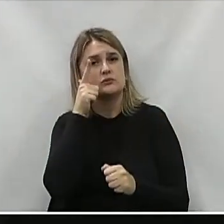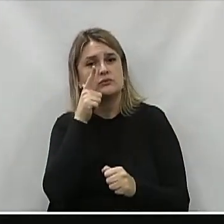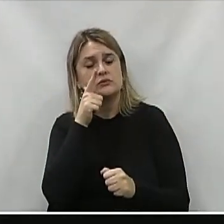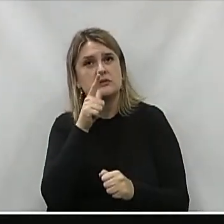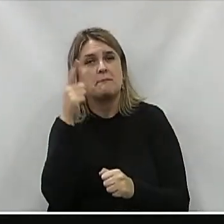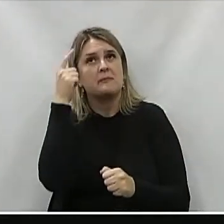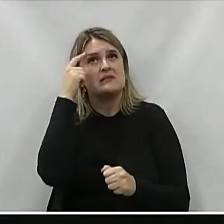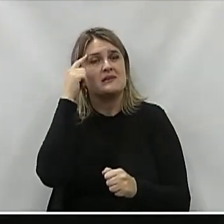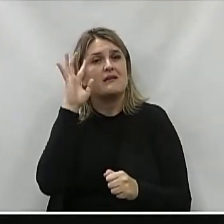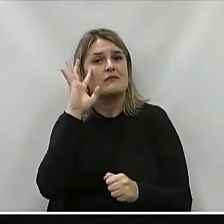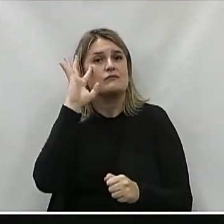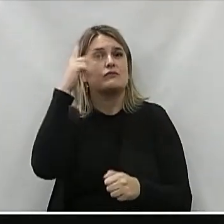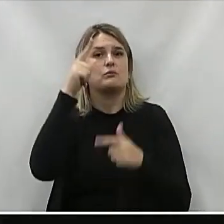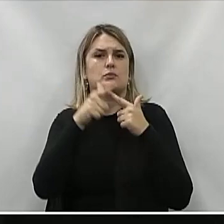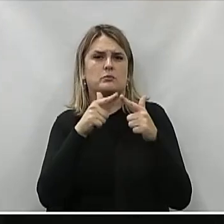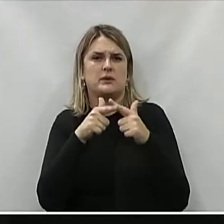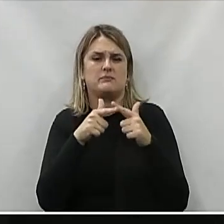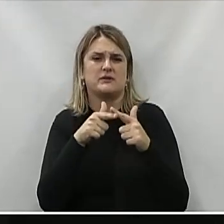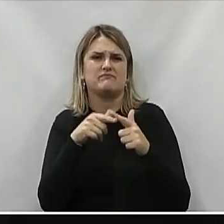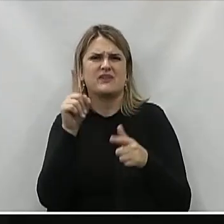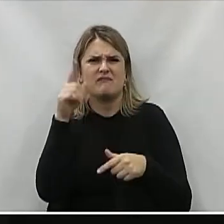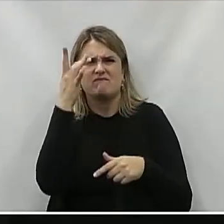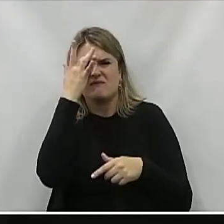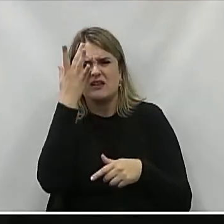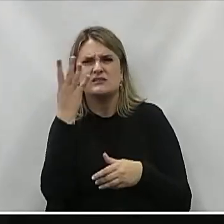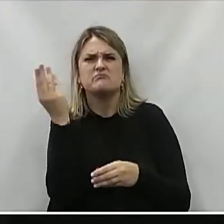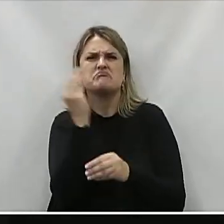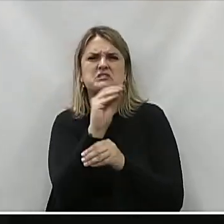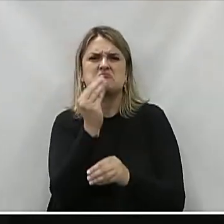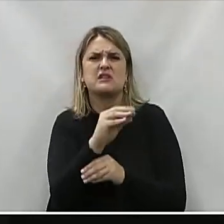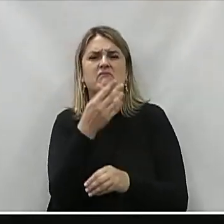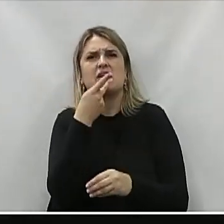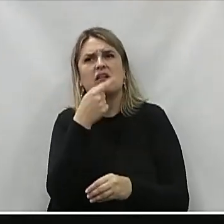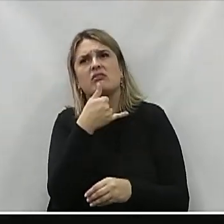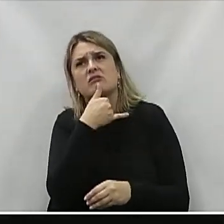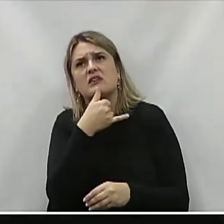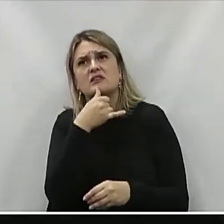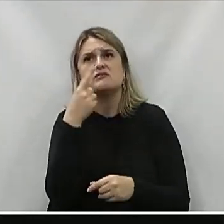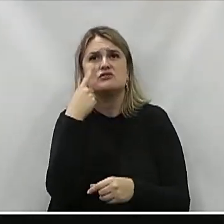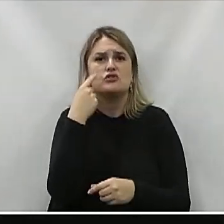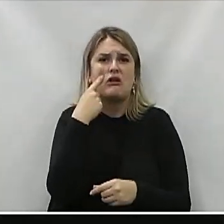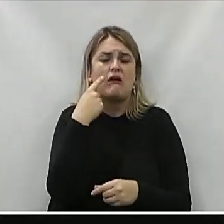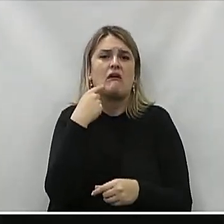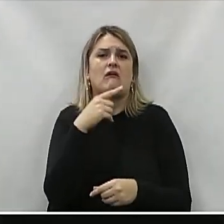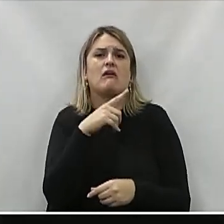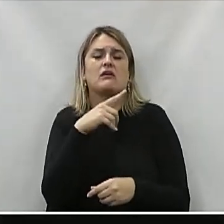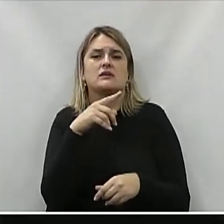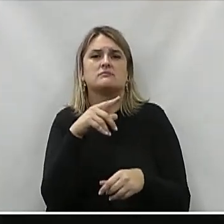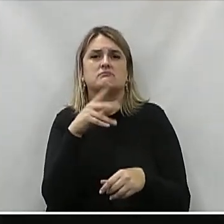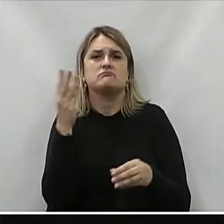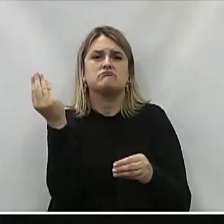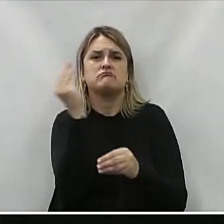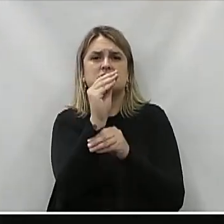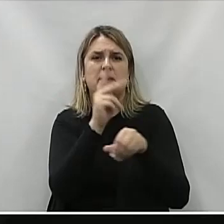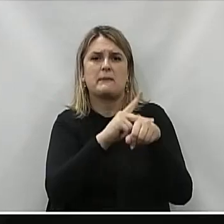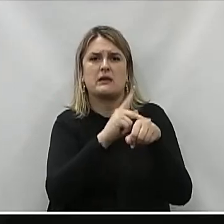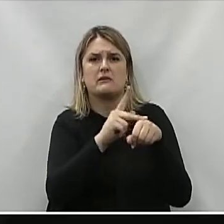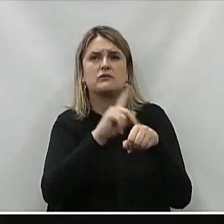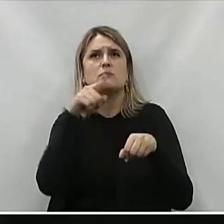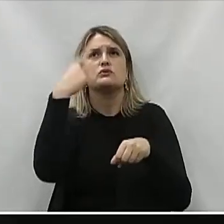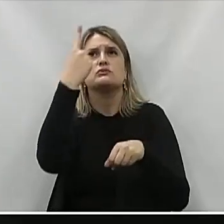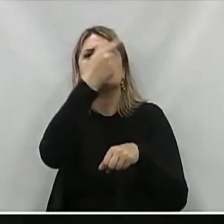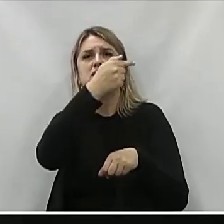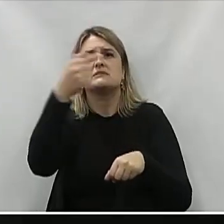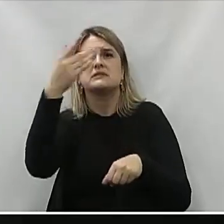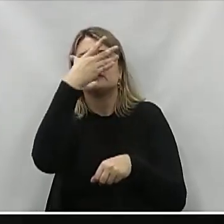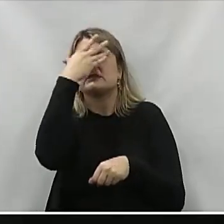soluções Porque é muito fácil você ficar na rede social Ali lamentando, chorando Luto Daqui uma semana Todo mundo